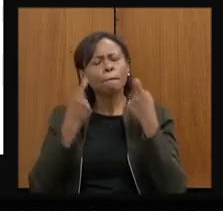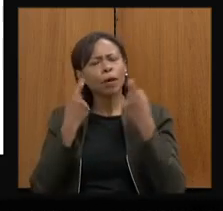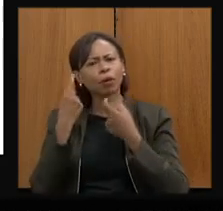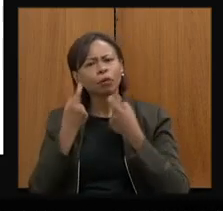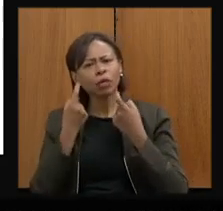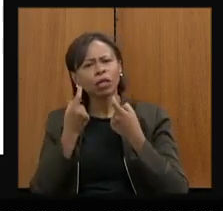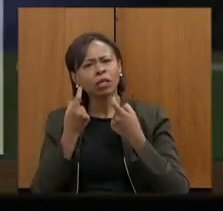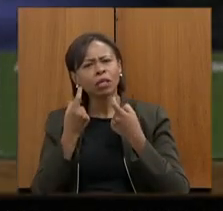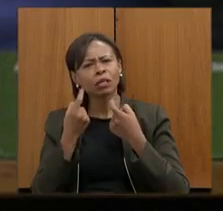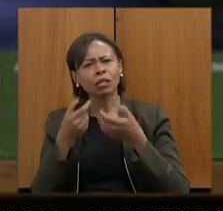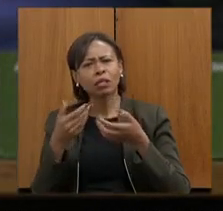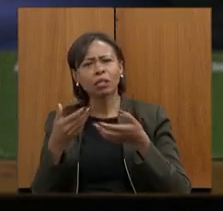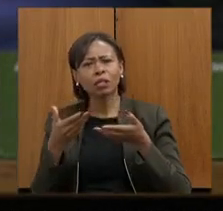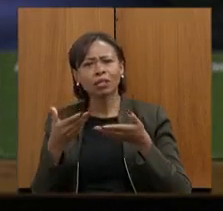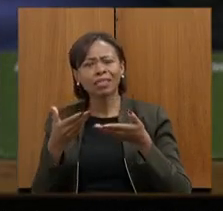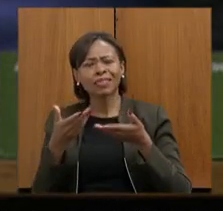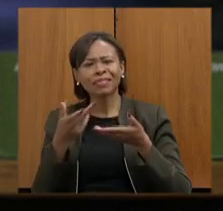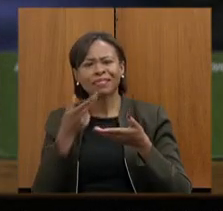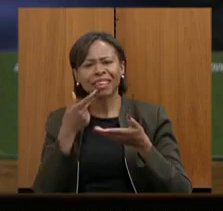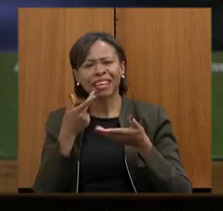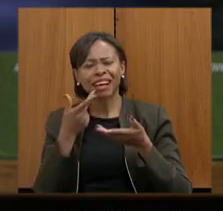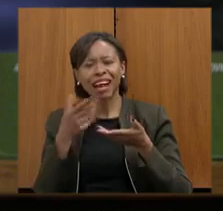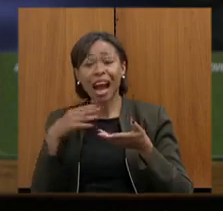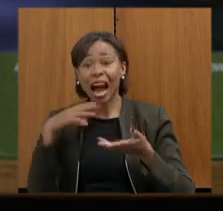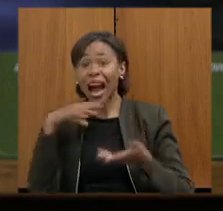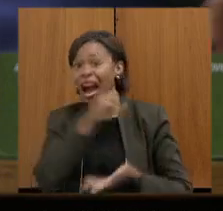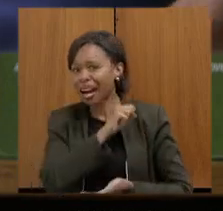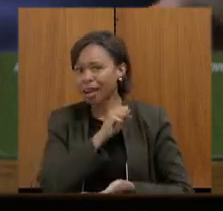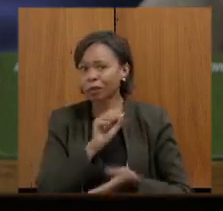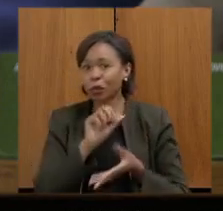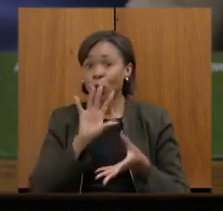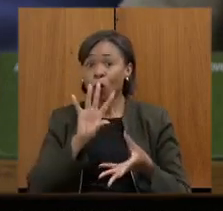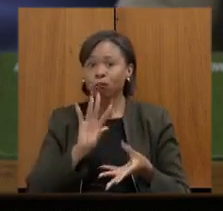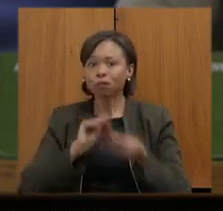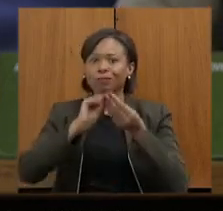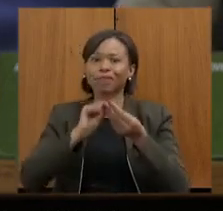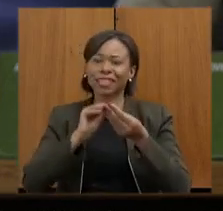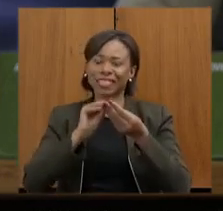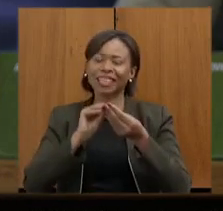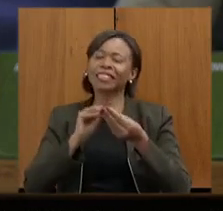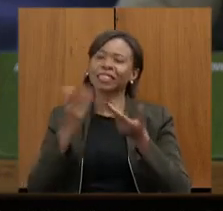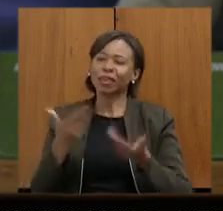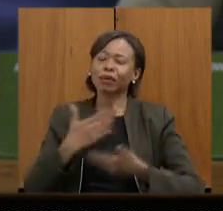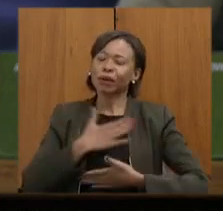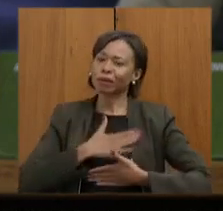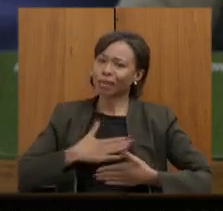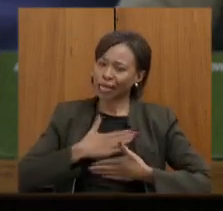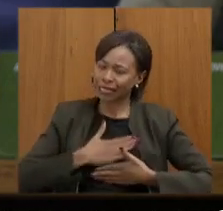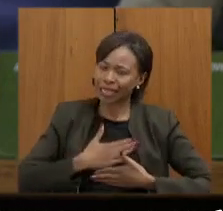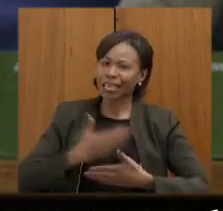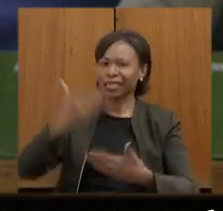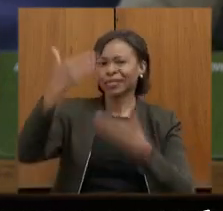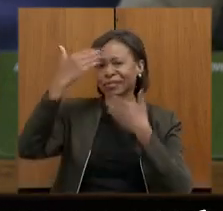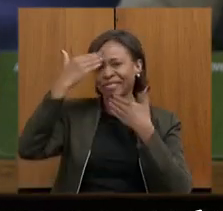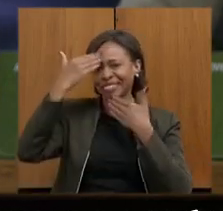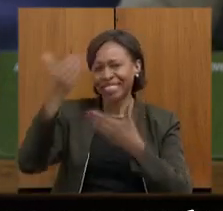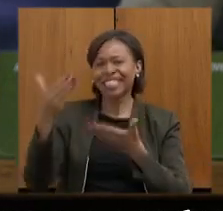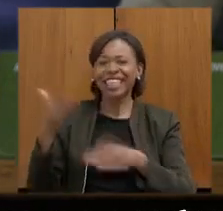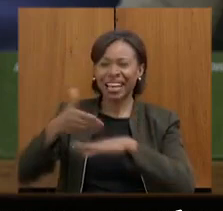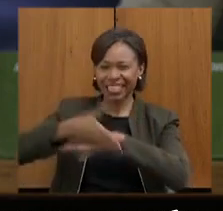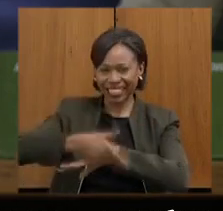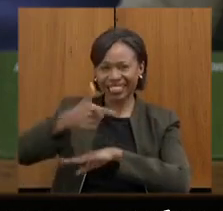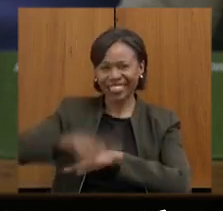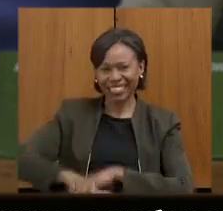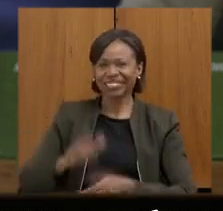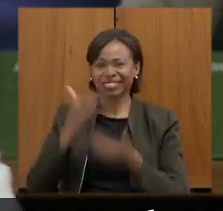presidente, em falar, por favor, de forma bastante rápida e resumida, e agradeço muito, é um prazer enorme estar aqui nessa casa novamente, estou à